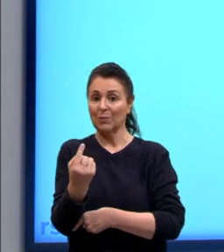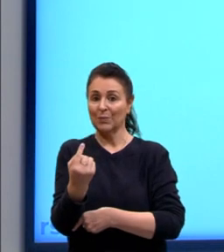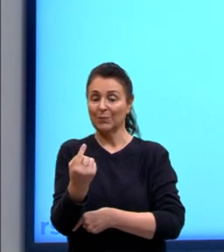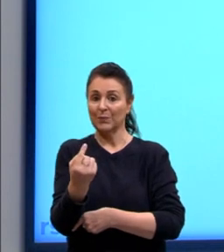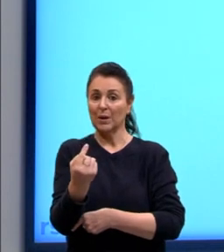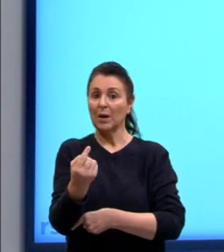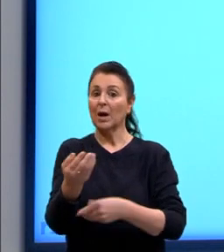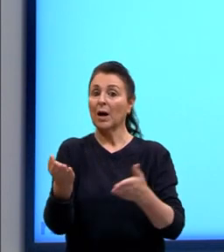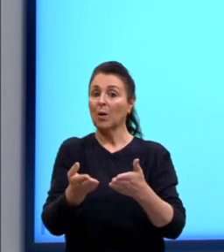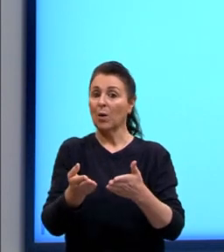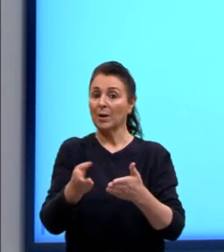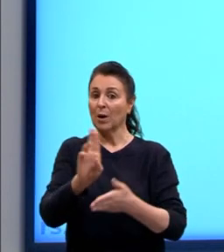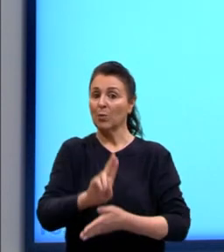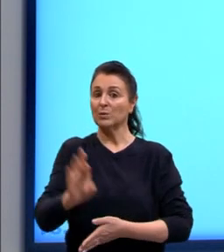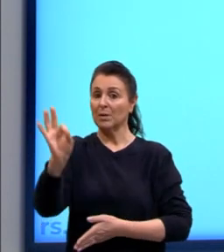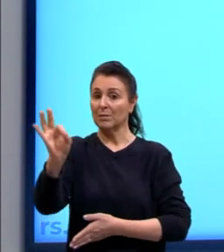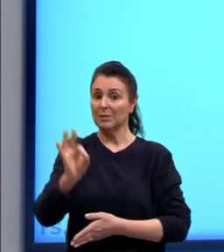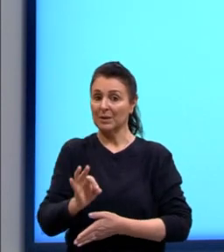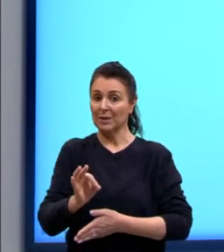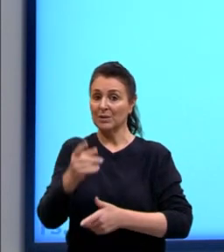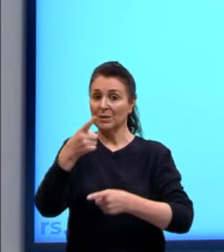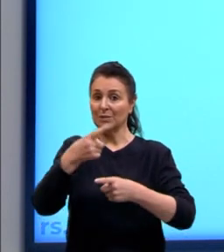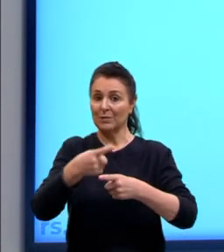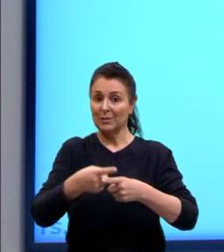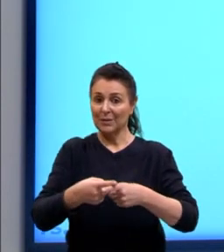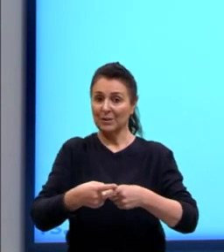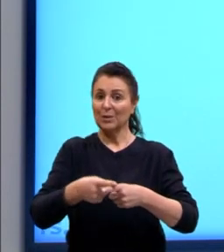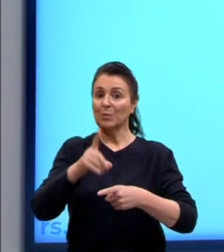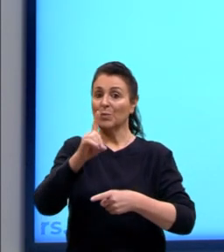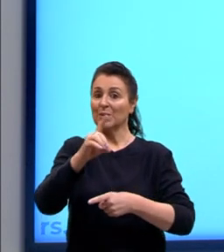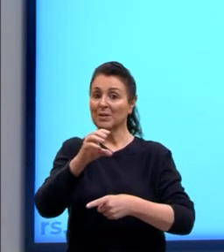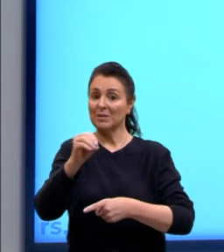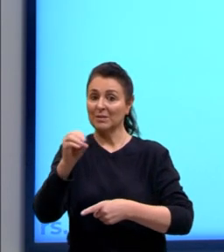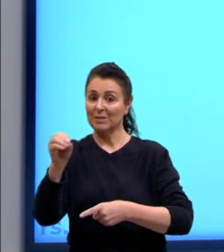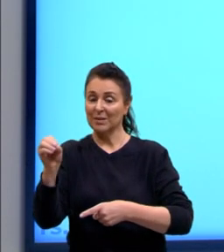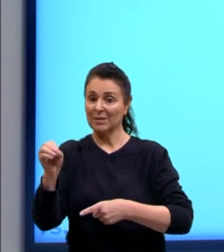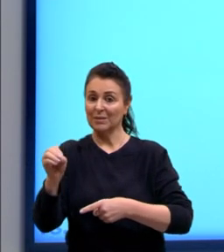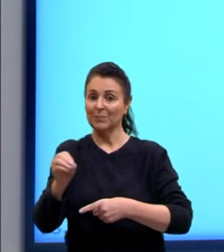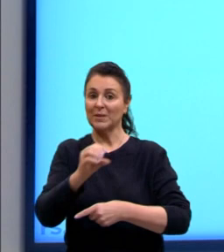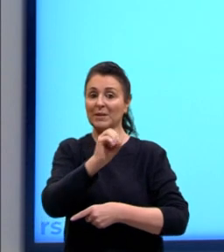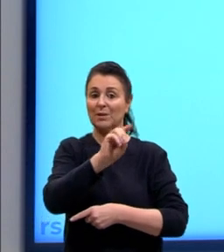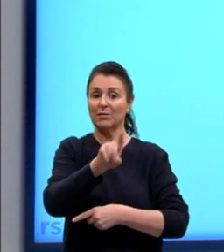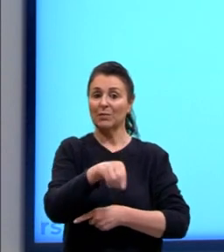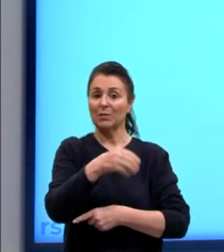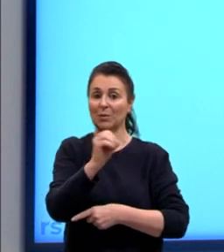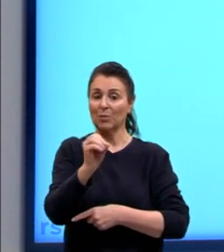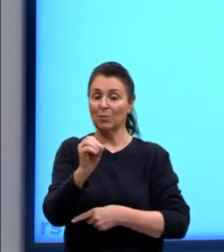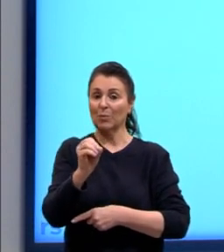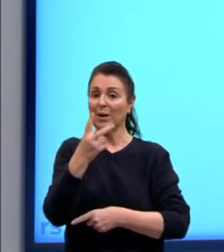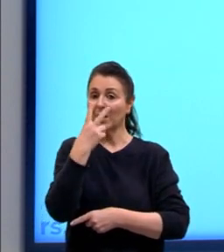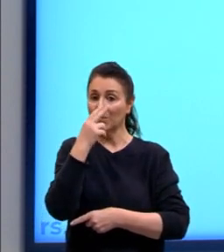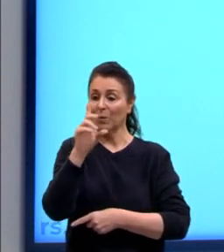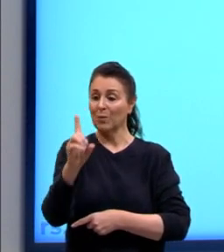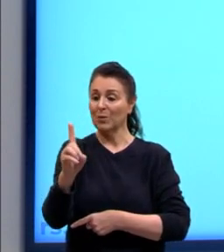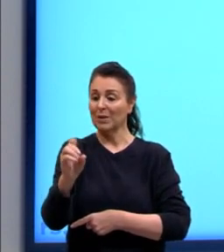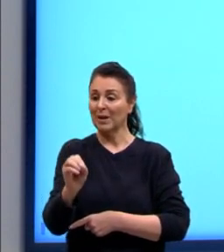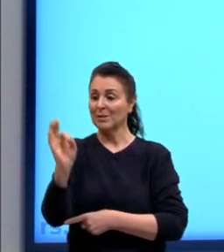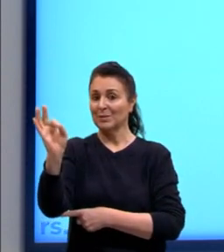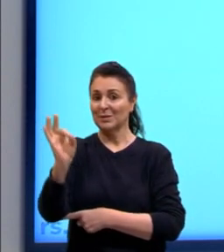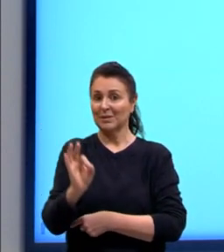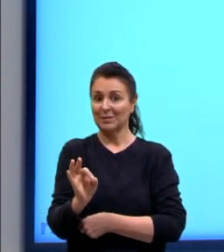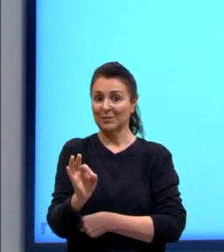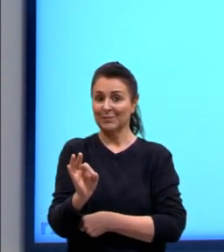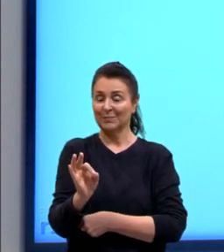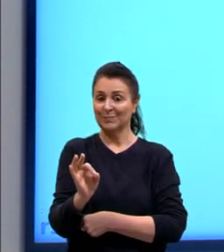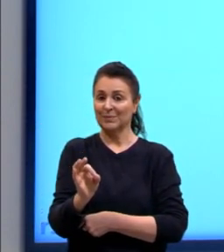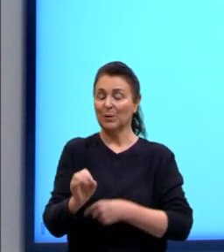em porcentagem, multiplicamos esse valor por 100. Então, 0,1 corresponde a 10%. Então,